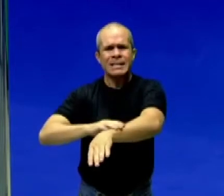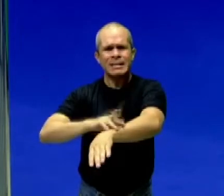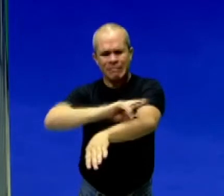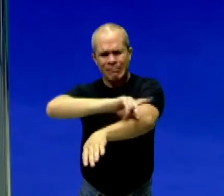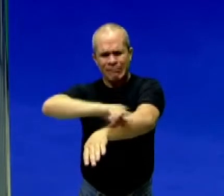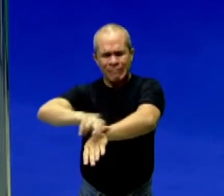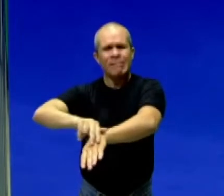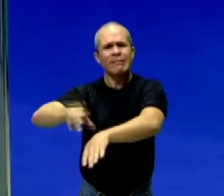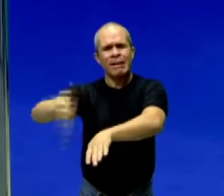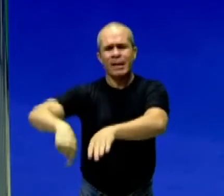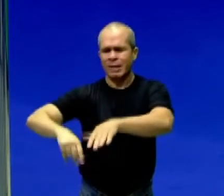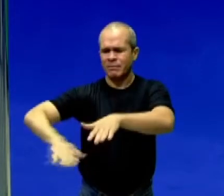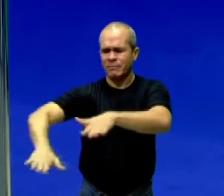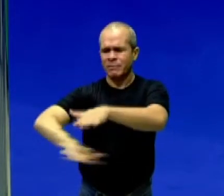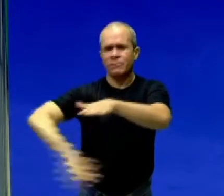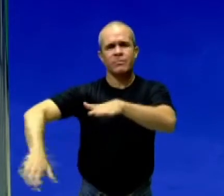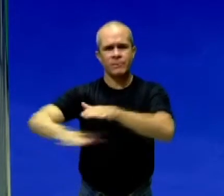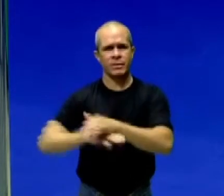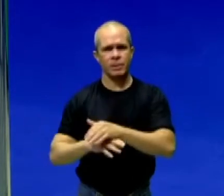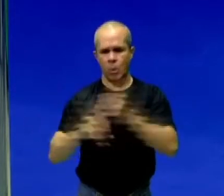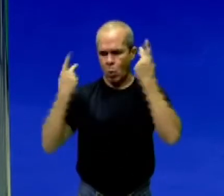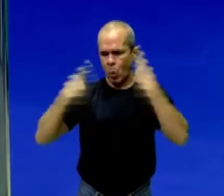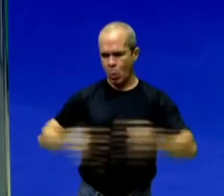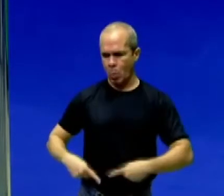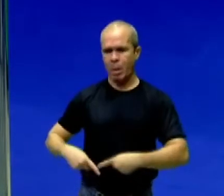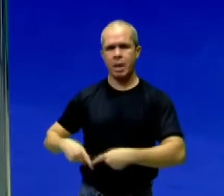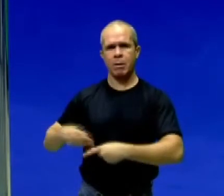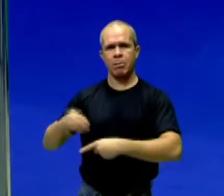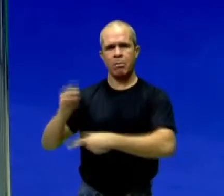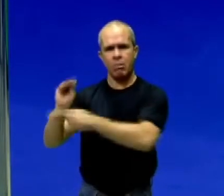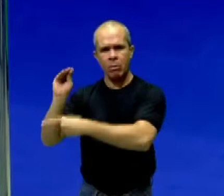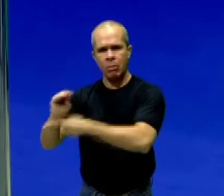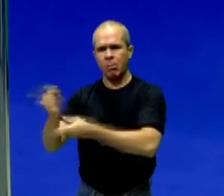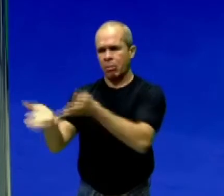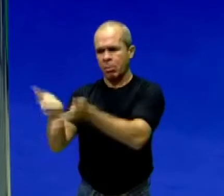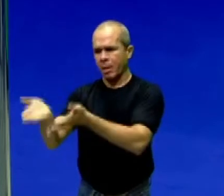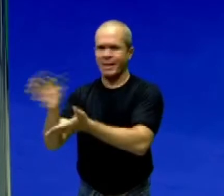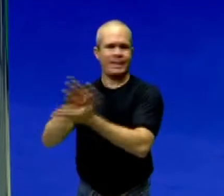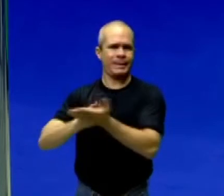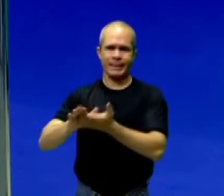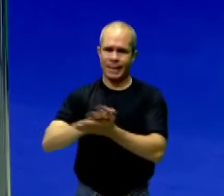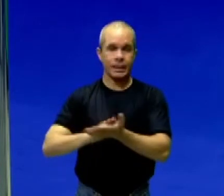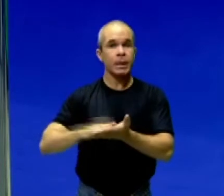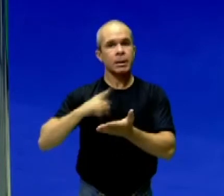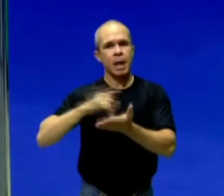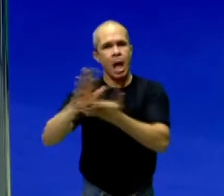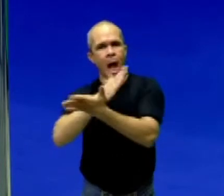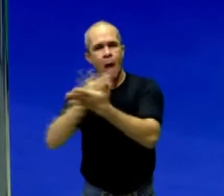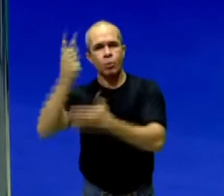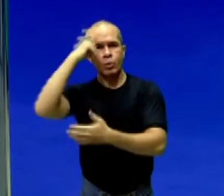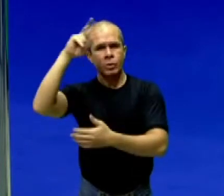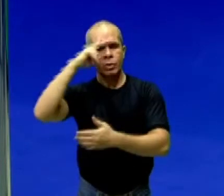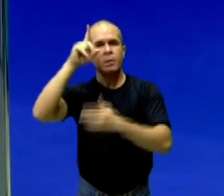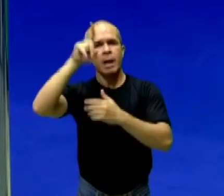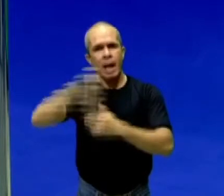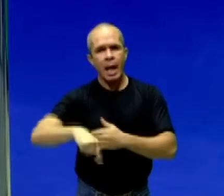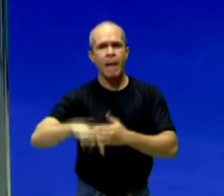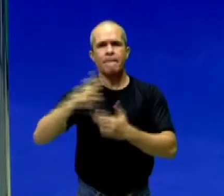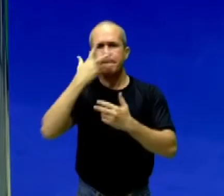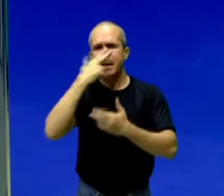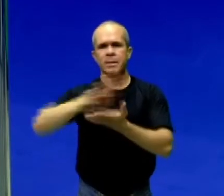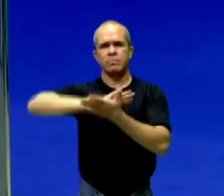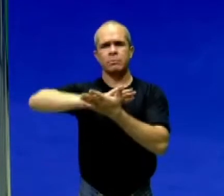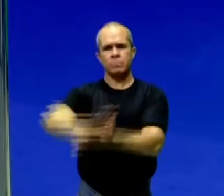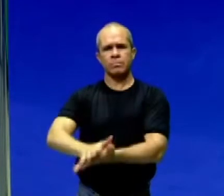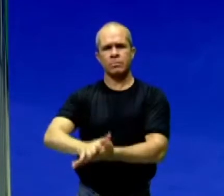desumanização. Isso mostra para nós que existe o que muitos historiadores chamam hoje de racismo estrutural. De forma